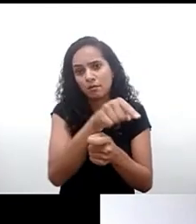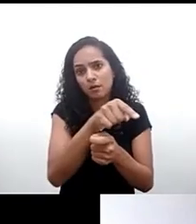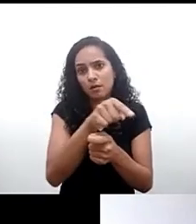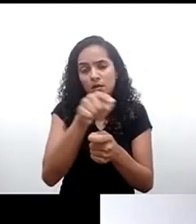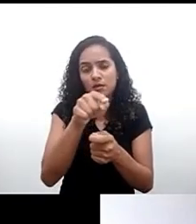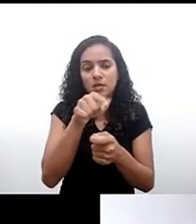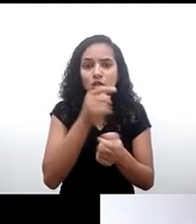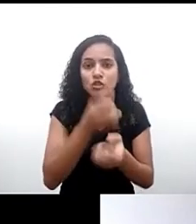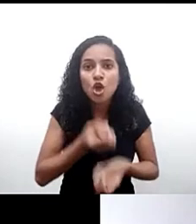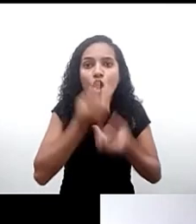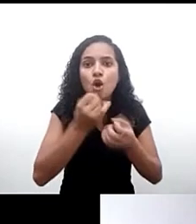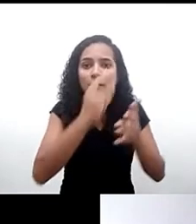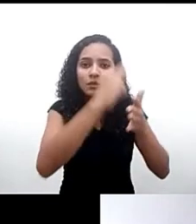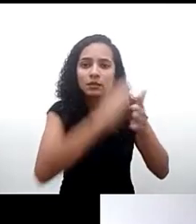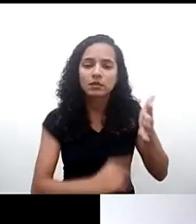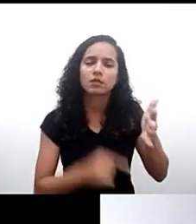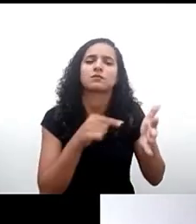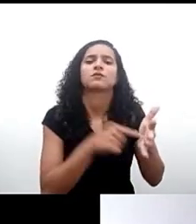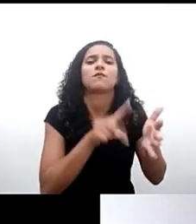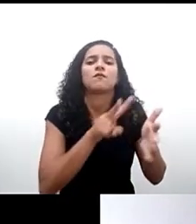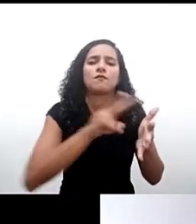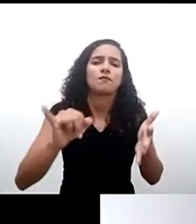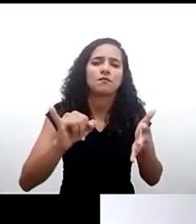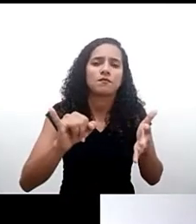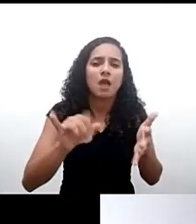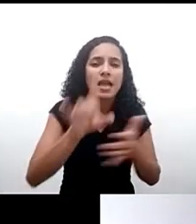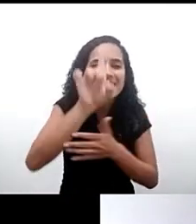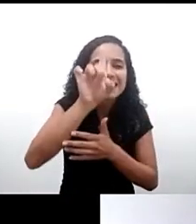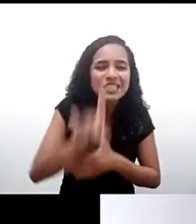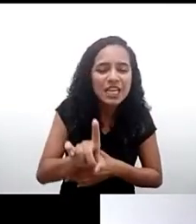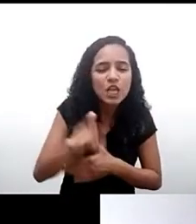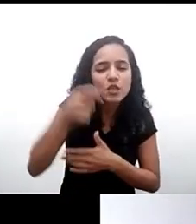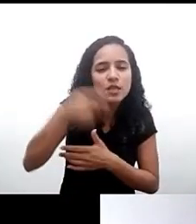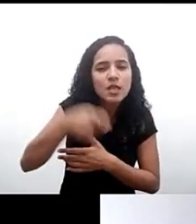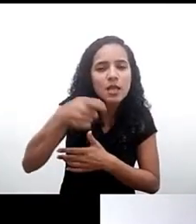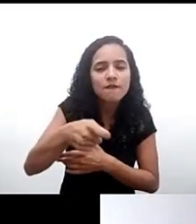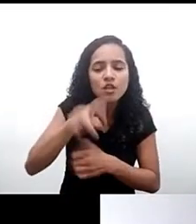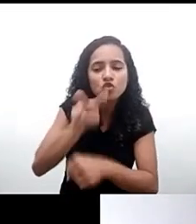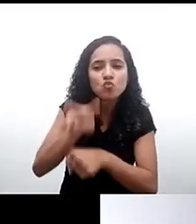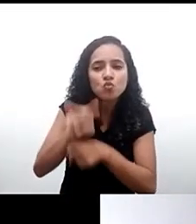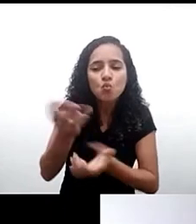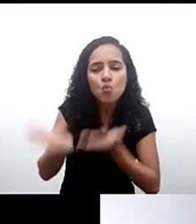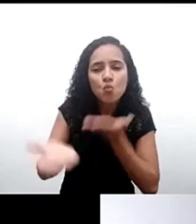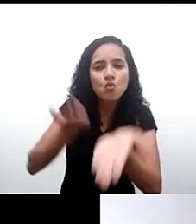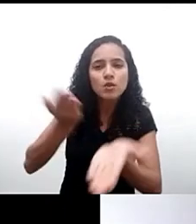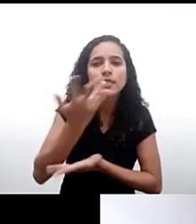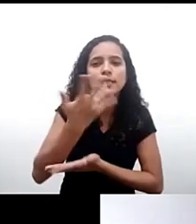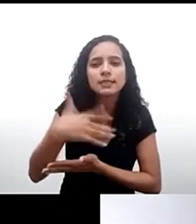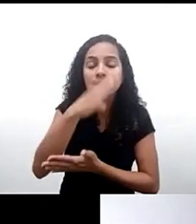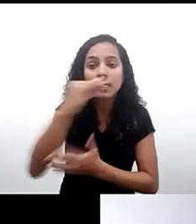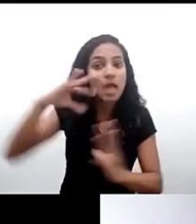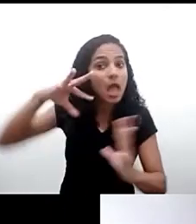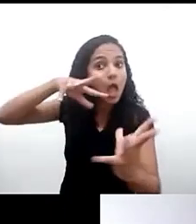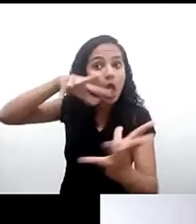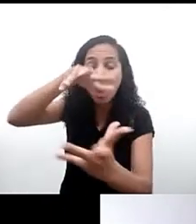comentário geral 25 é contundente para estabelecer que os deveres de cuidados e proteção de crianças e adolescentes são universais por sua vez